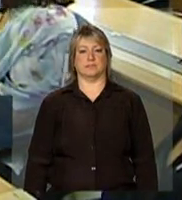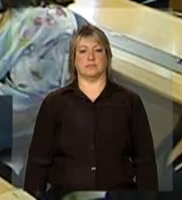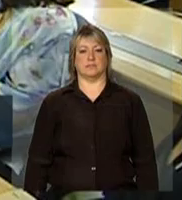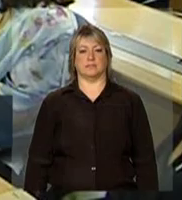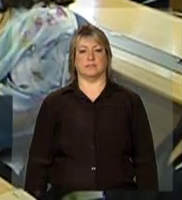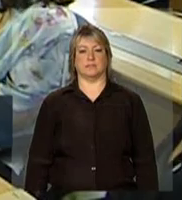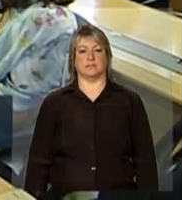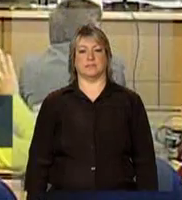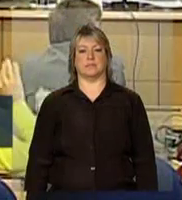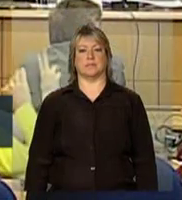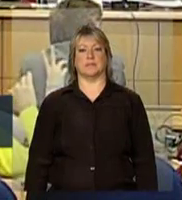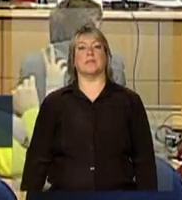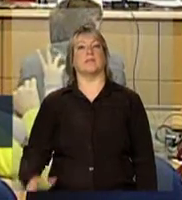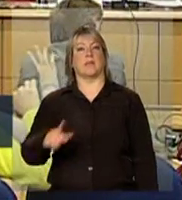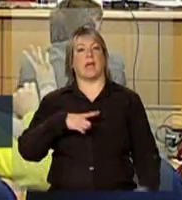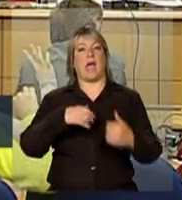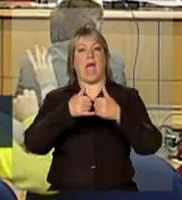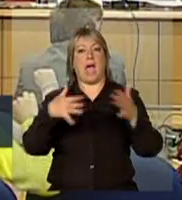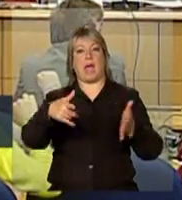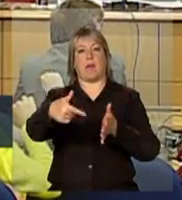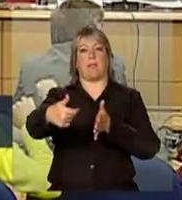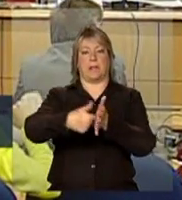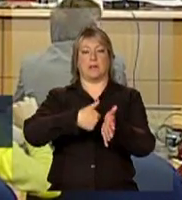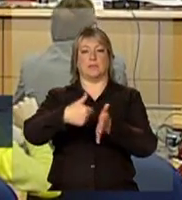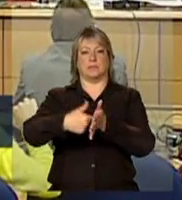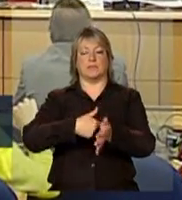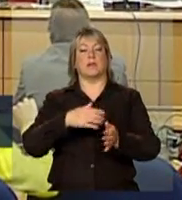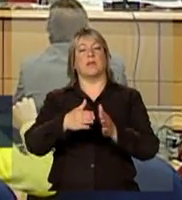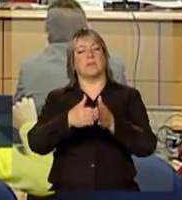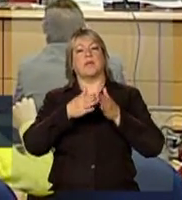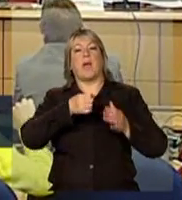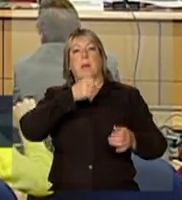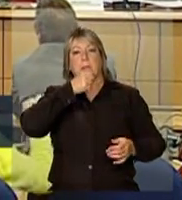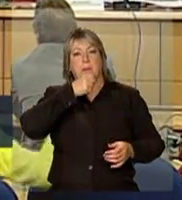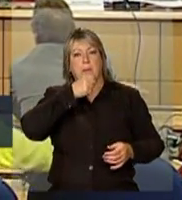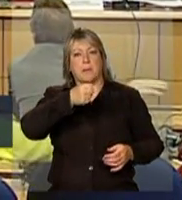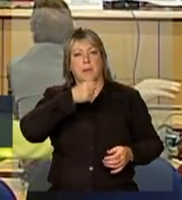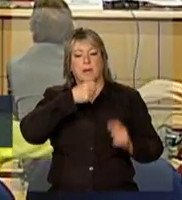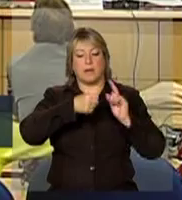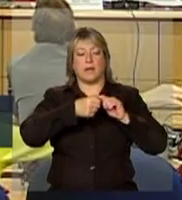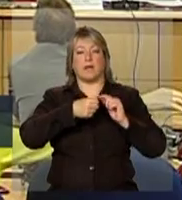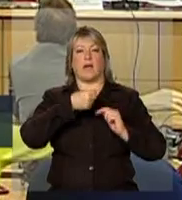Está aberta a perguntas. Por favor, no microfone, que está ao vivo.